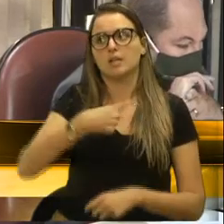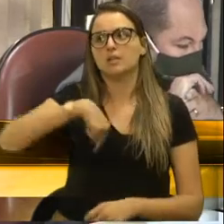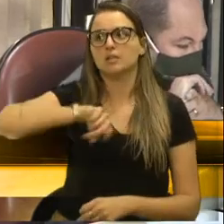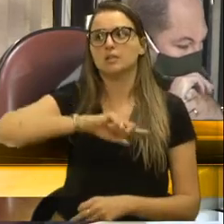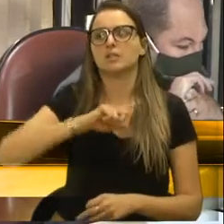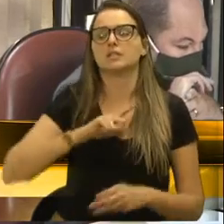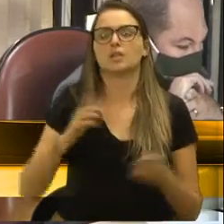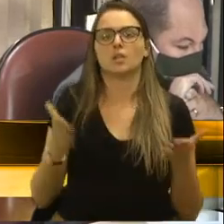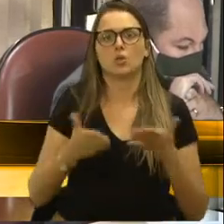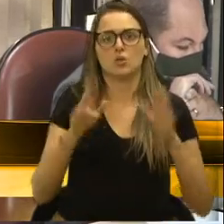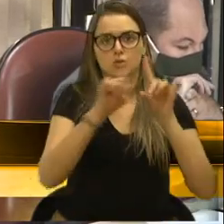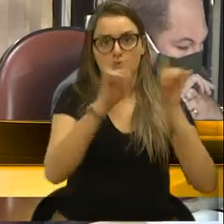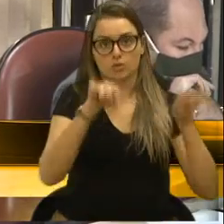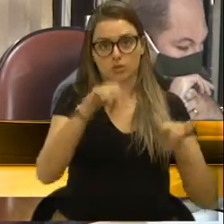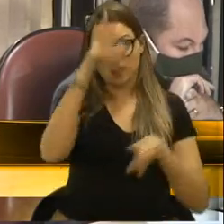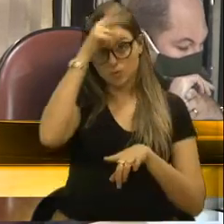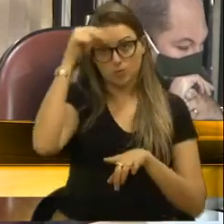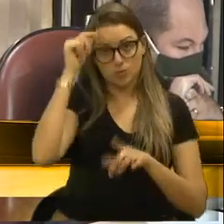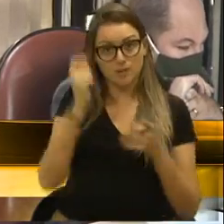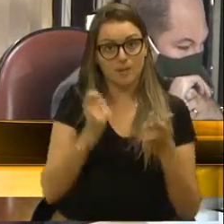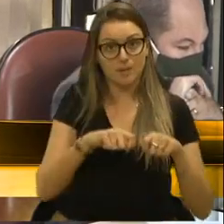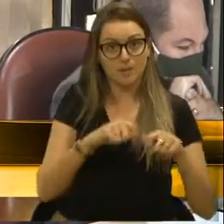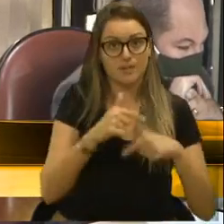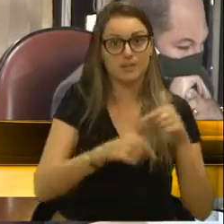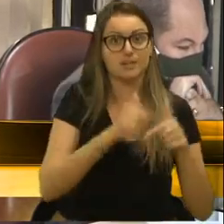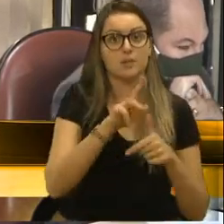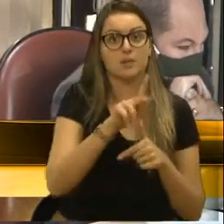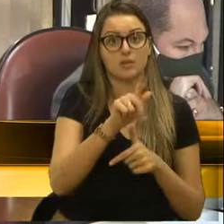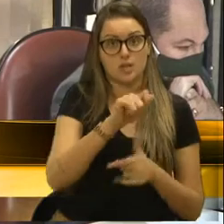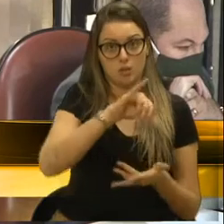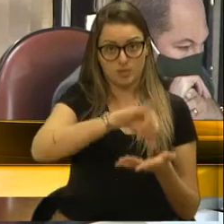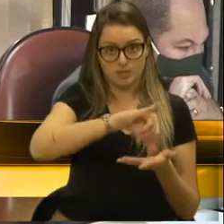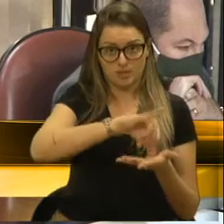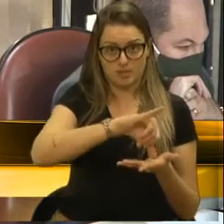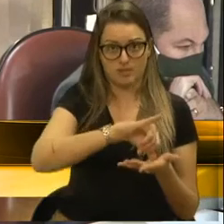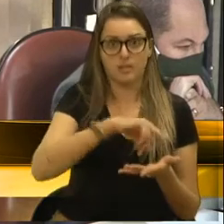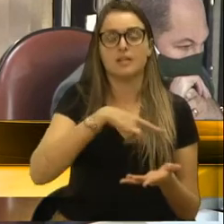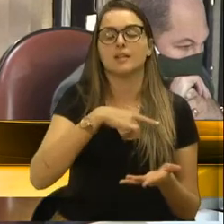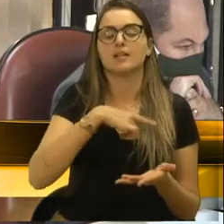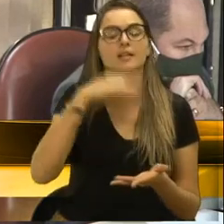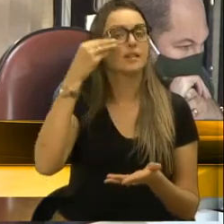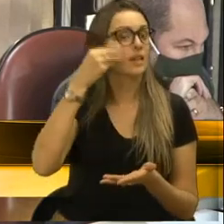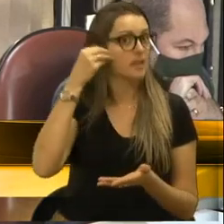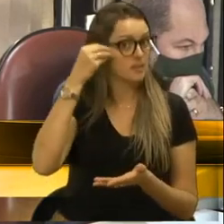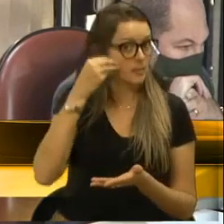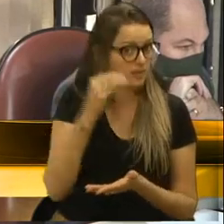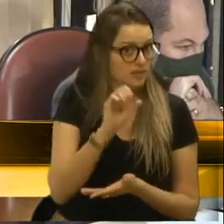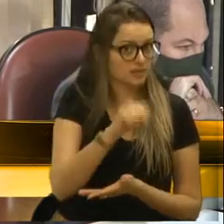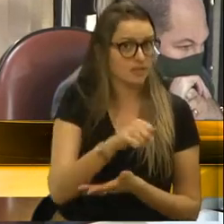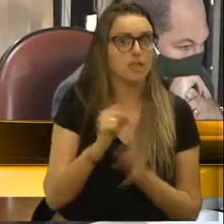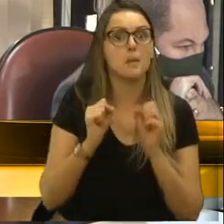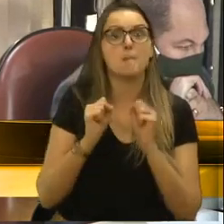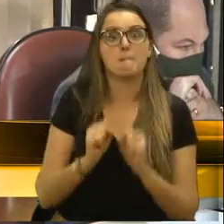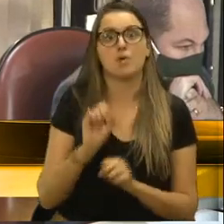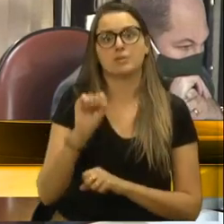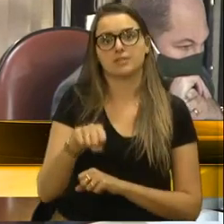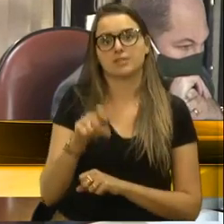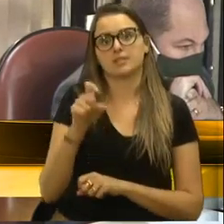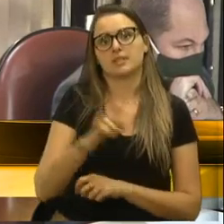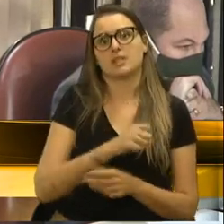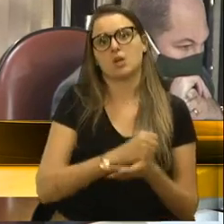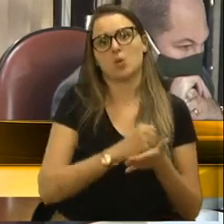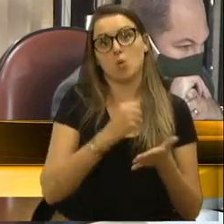públicos, capacitados, que trabalharam na UPA Central, que têm a experiência e que podem, sim, estar